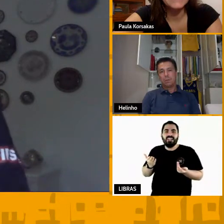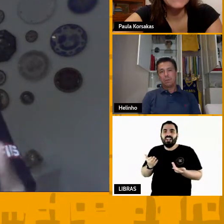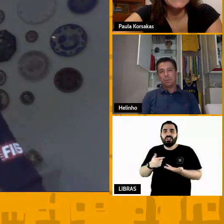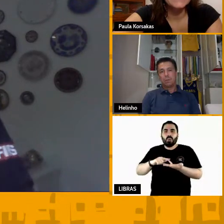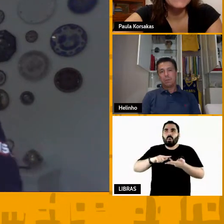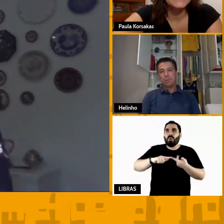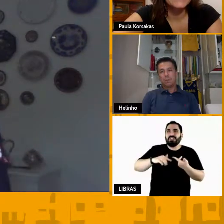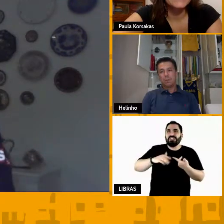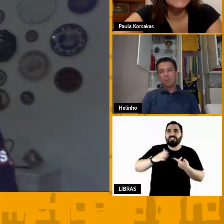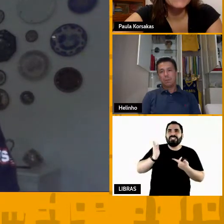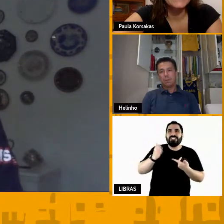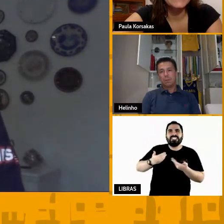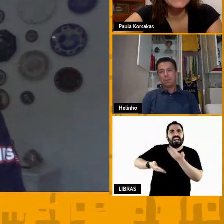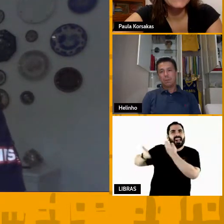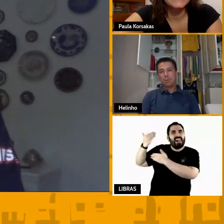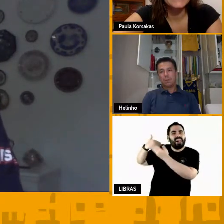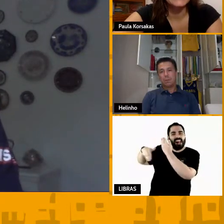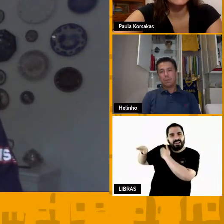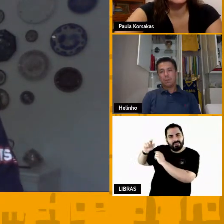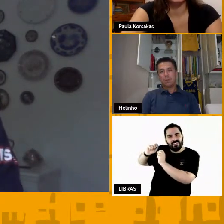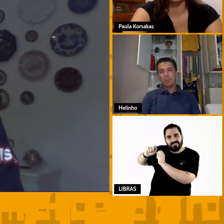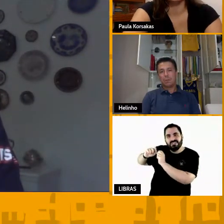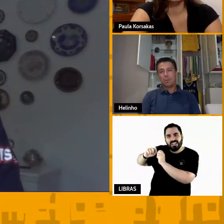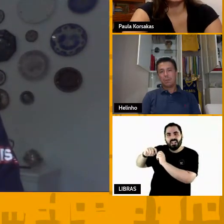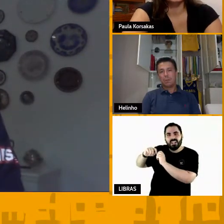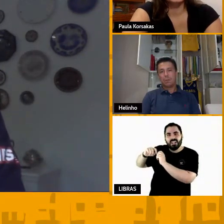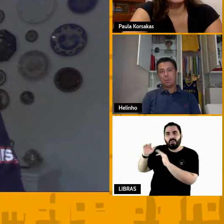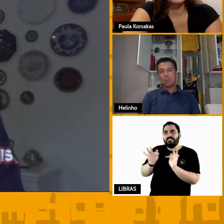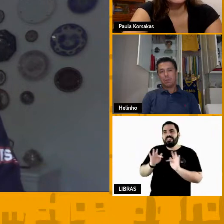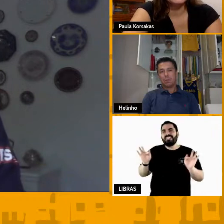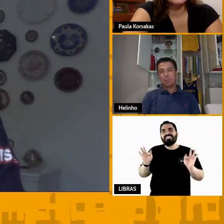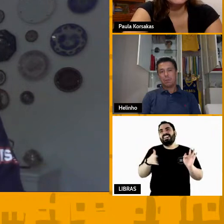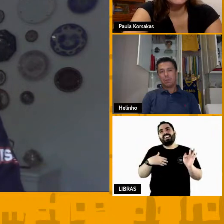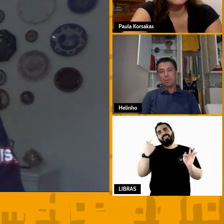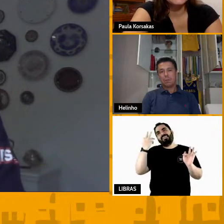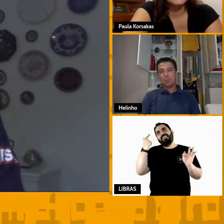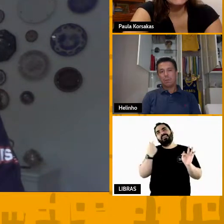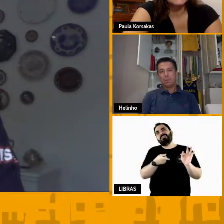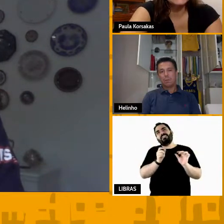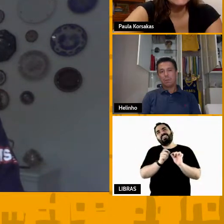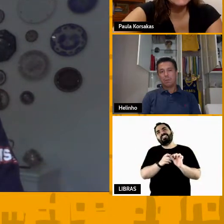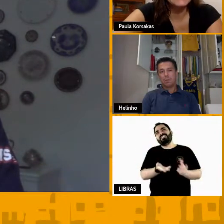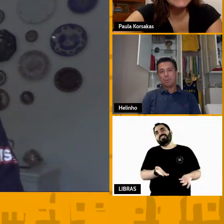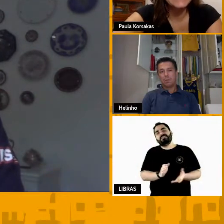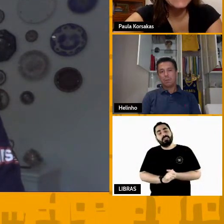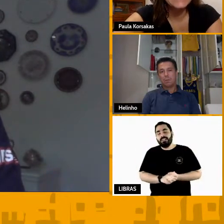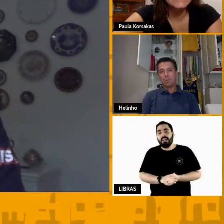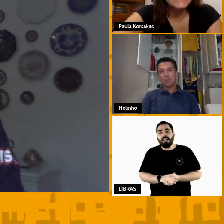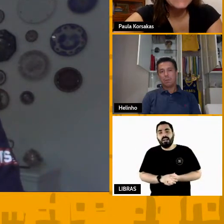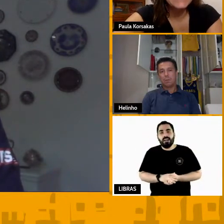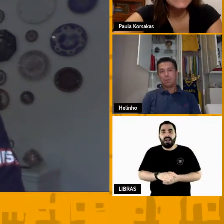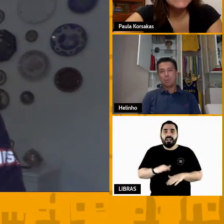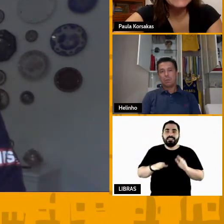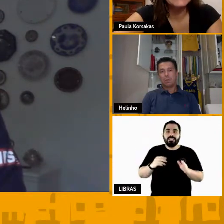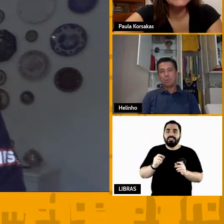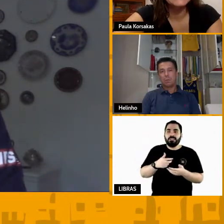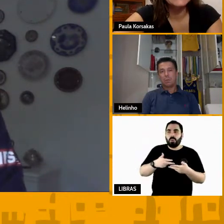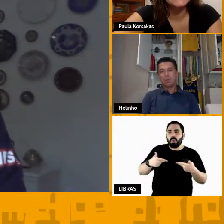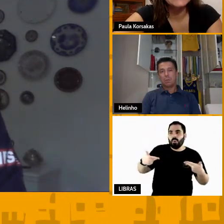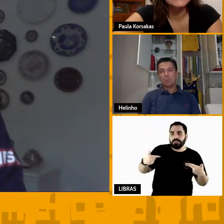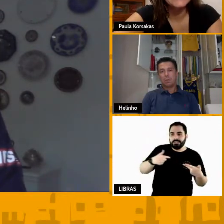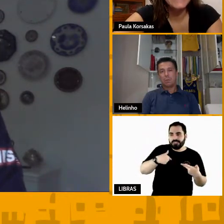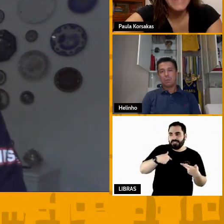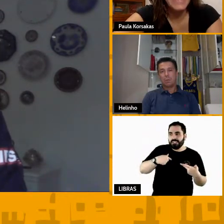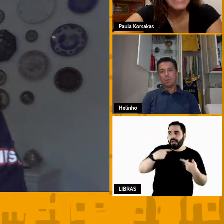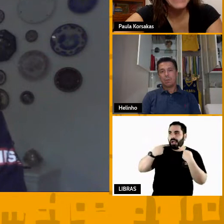que eu fiz é uma frase meio clichê eu falo assim eu me arrependo de uma coisa quando eu era atleta de ter